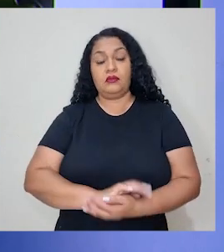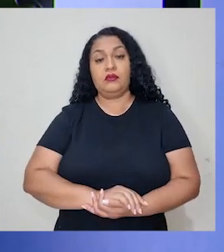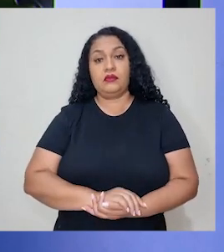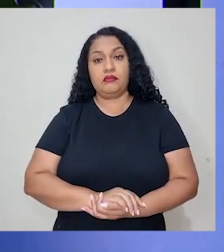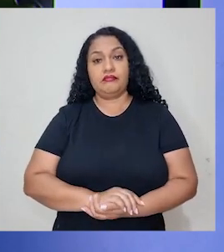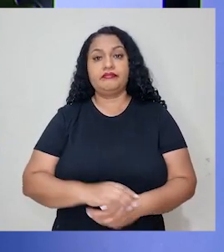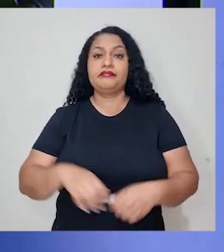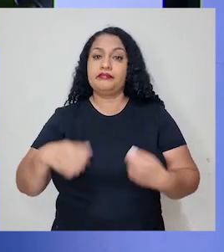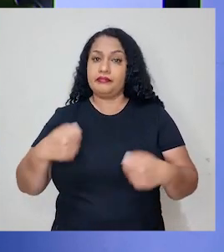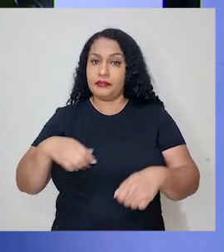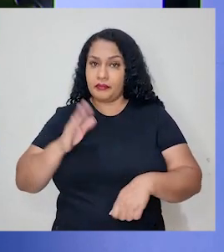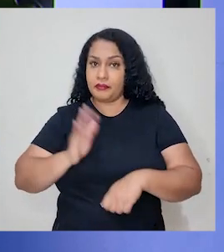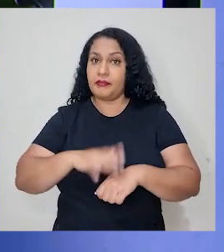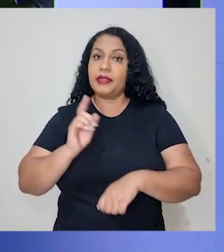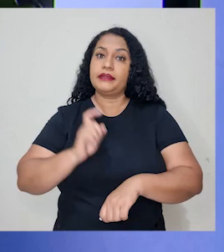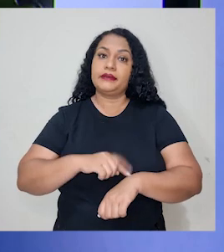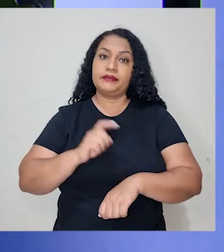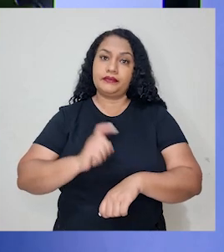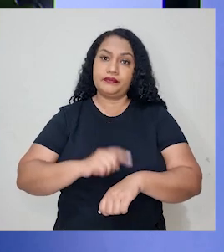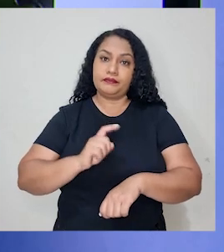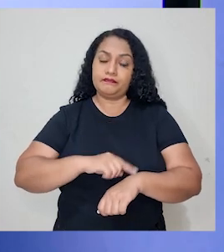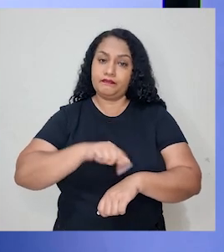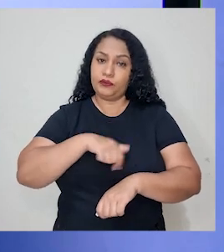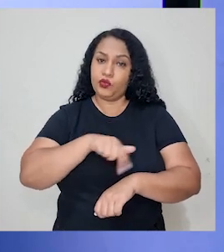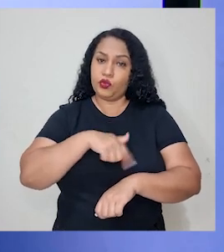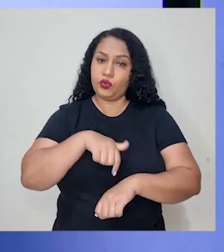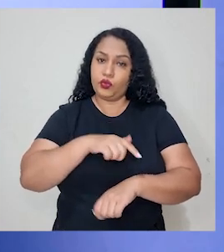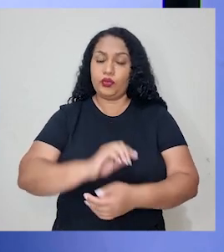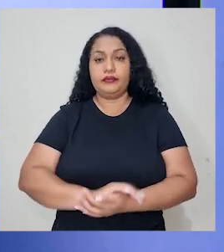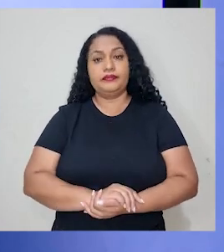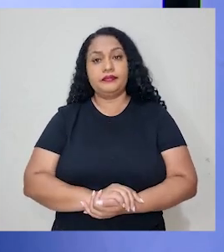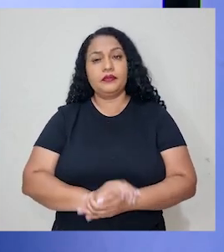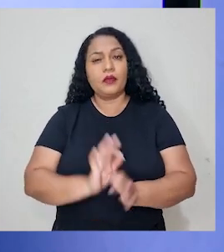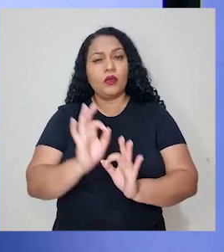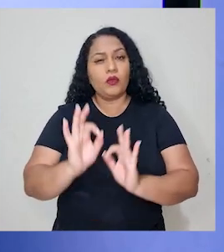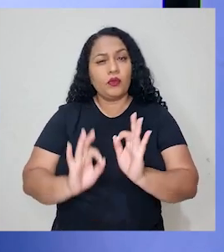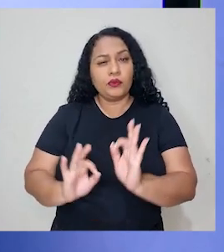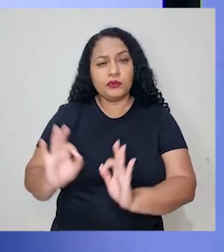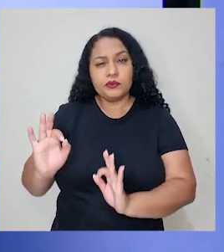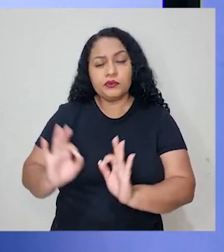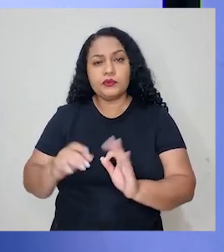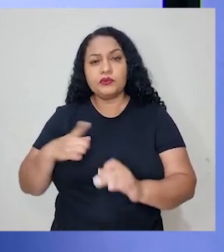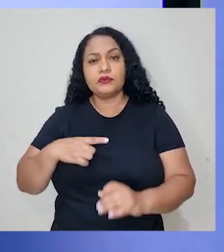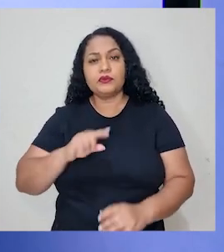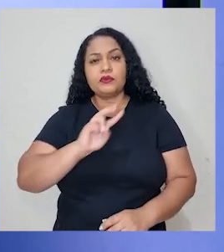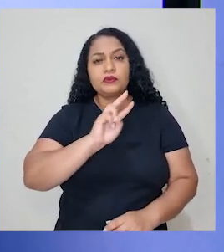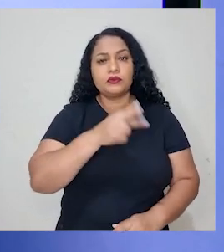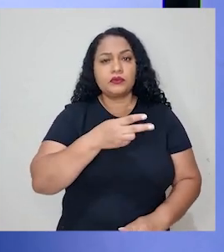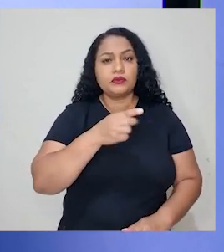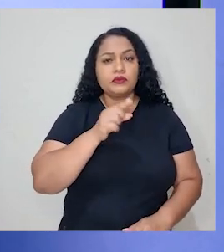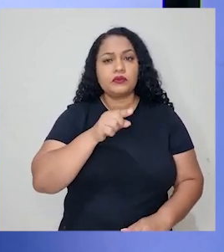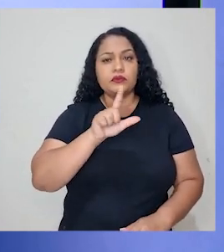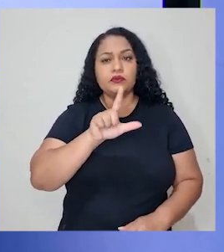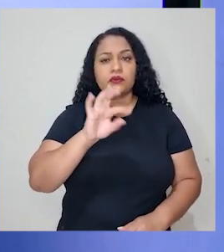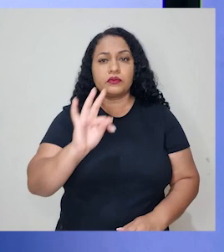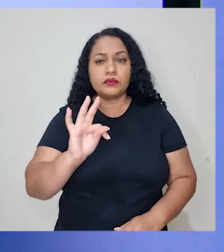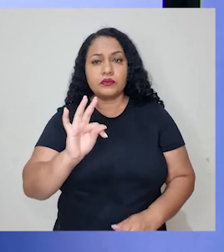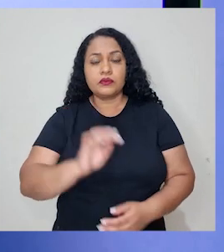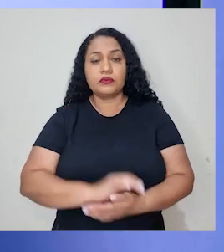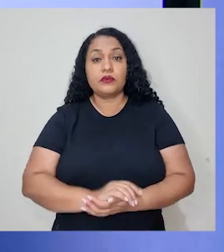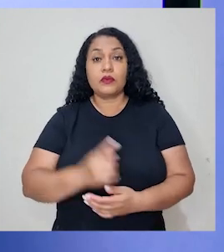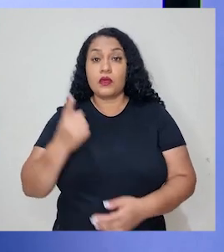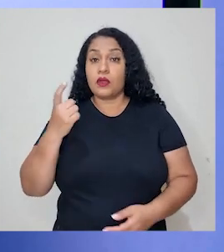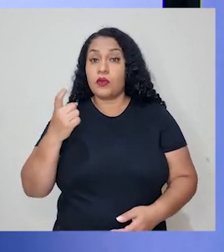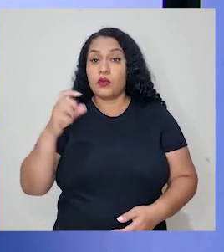vai precisar de mais tempo. Então, vamos resolver aqui. Organizando, tenho aqui 2.000 litros. Essa